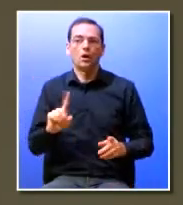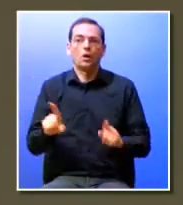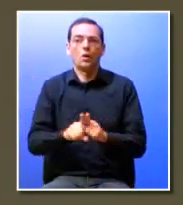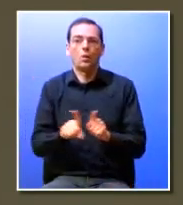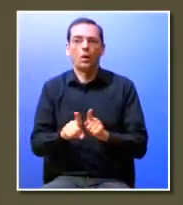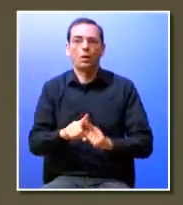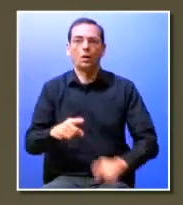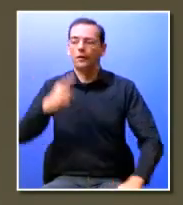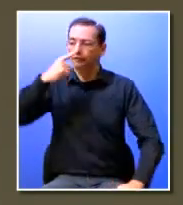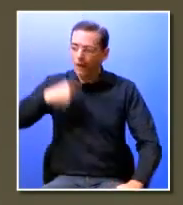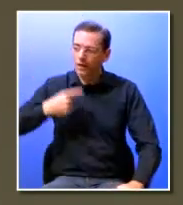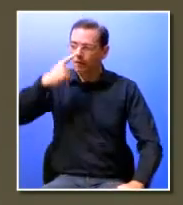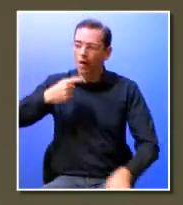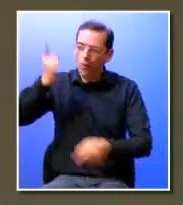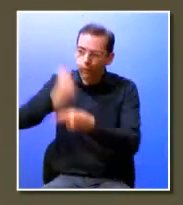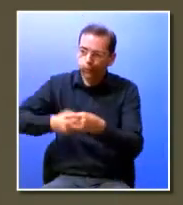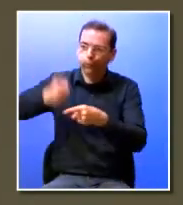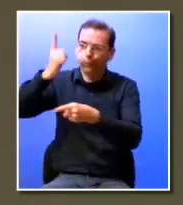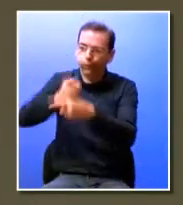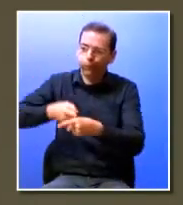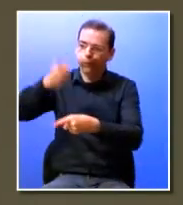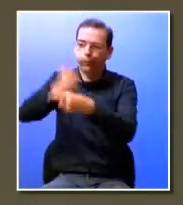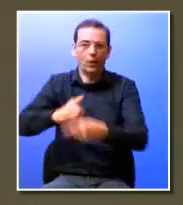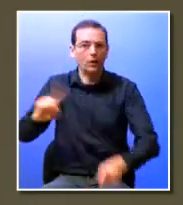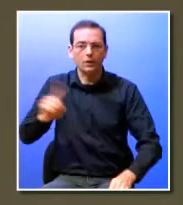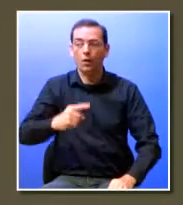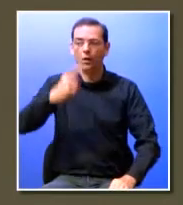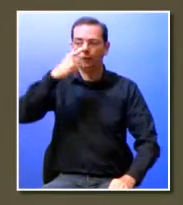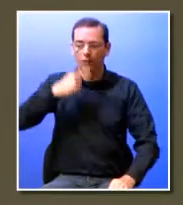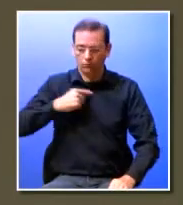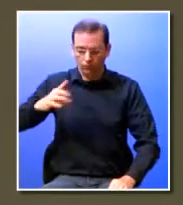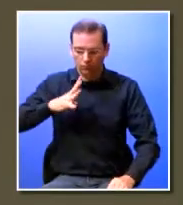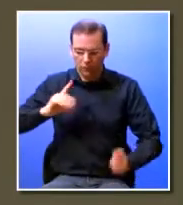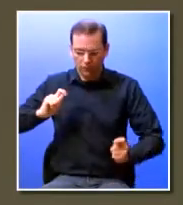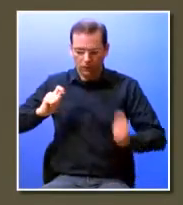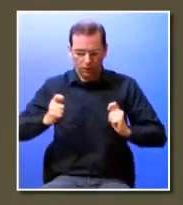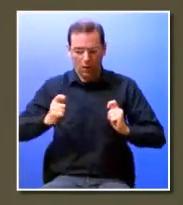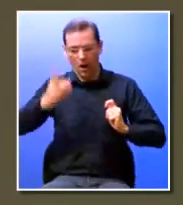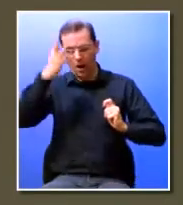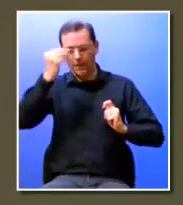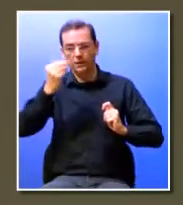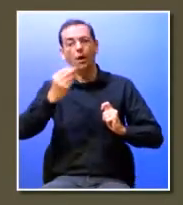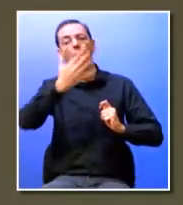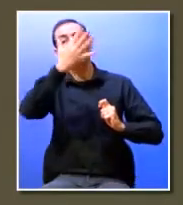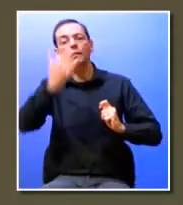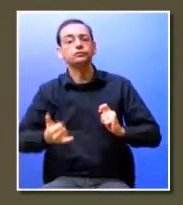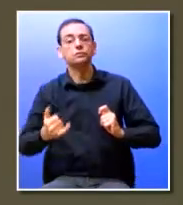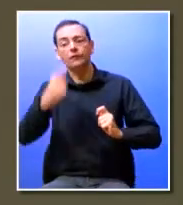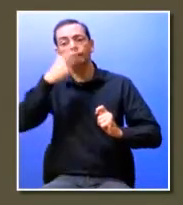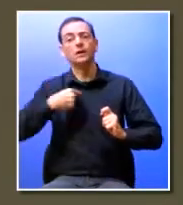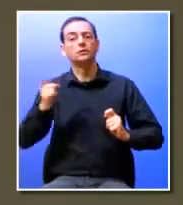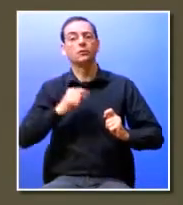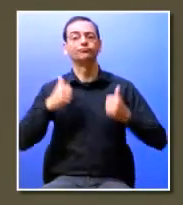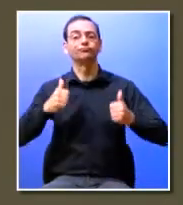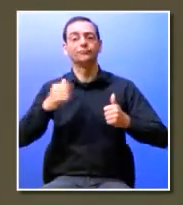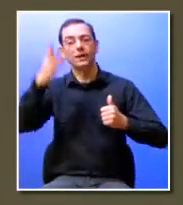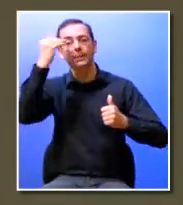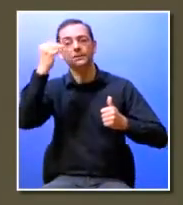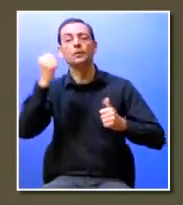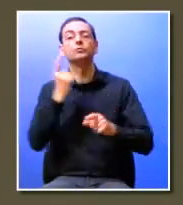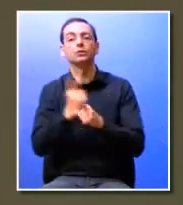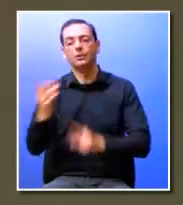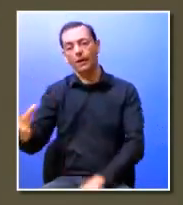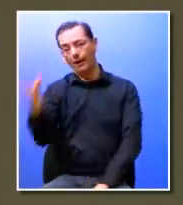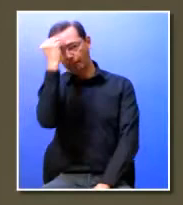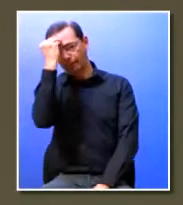repetidos e sem sentido nenhum e portanto este Growth Mindset vem um bocadinho desafiar esta lógica de fazermos sempre todas as coisas da mesma forma mas nós próprios